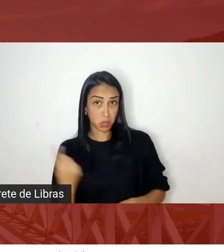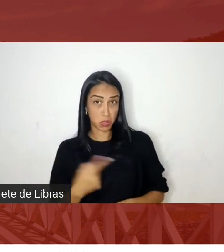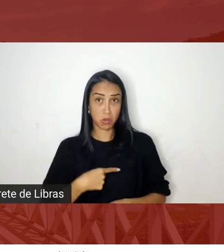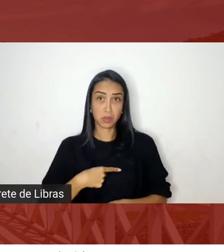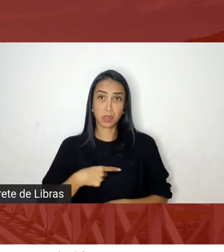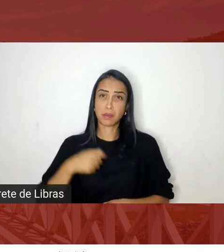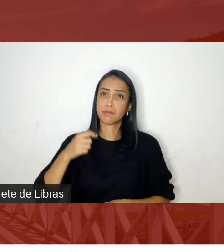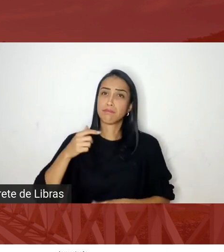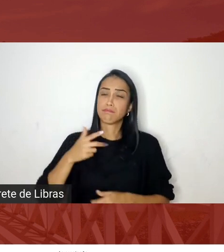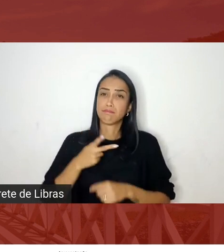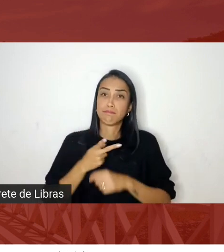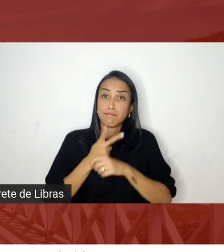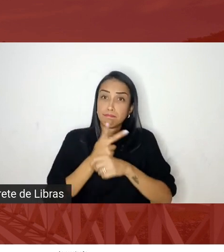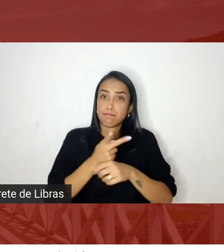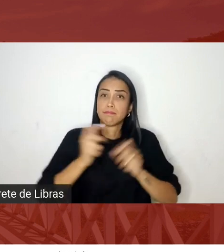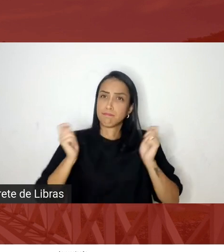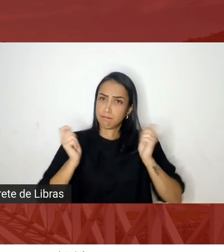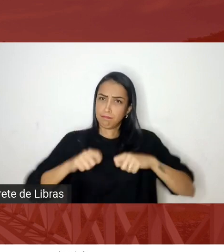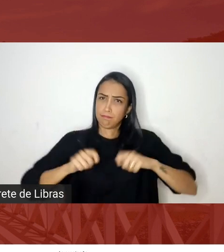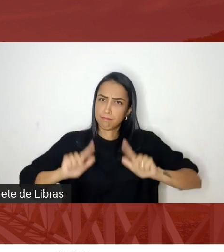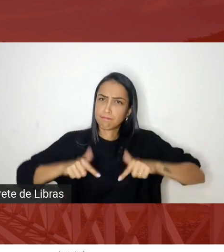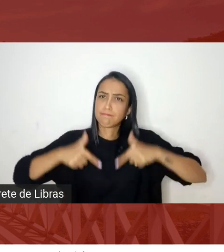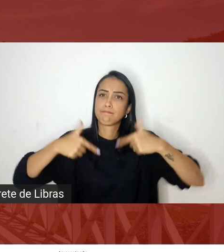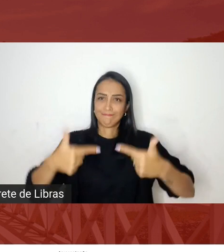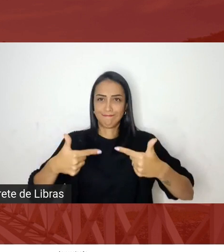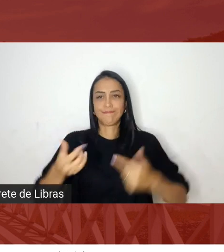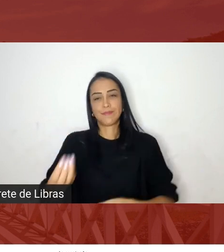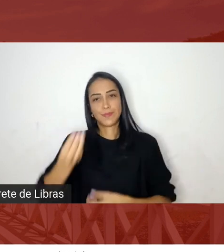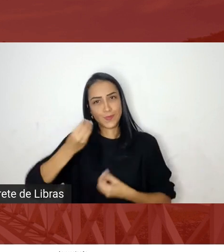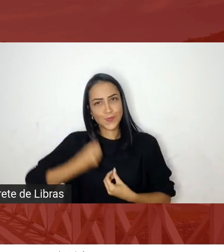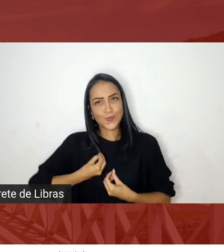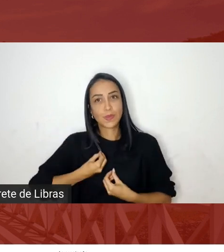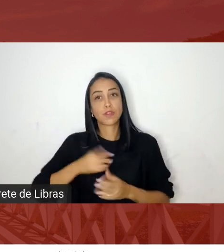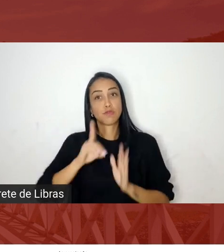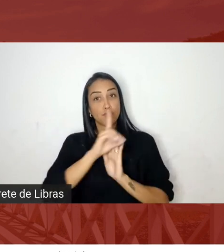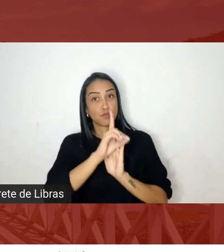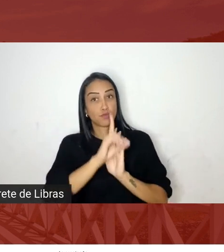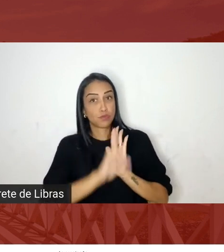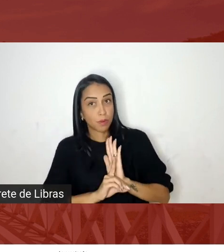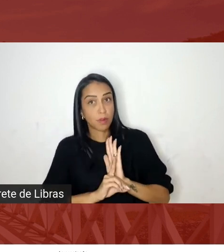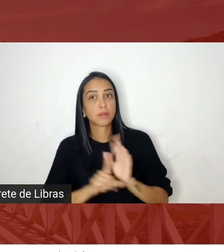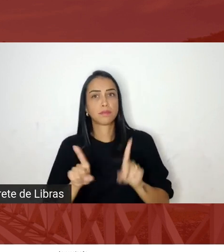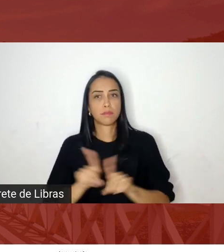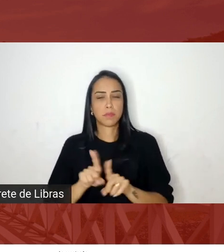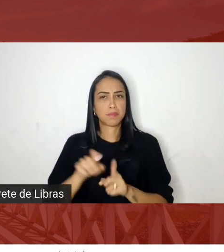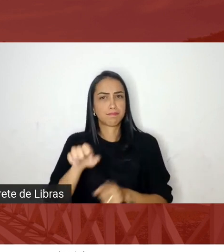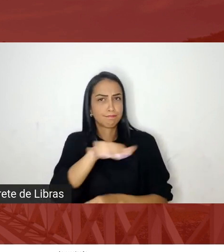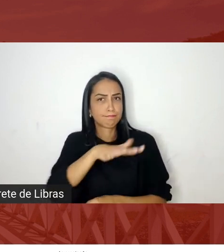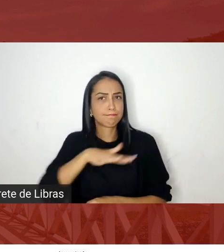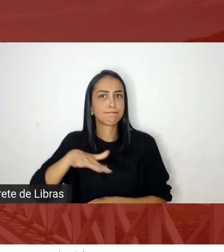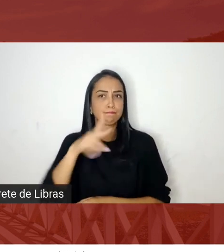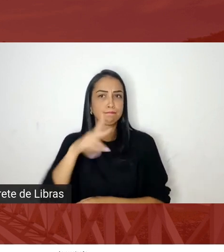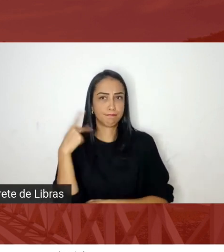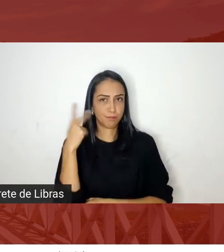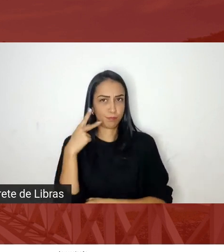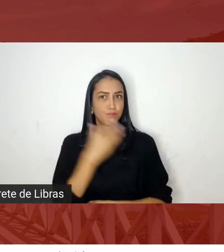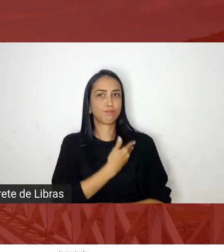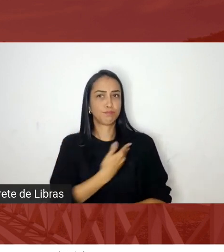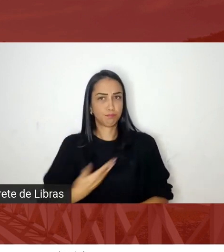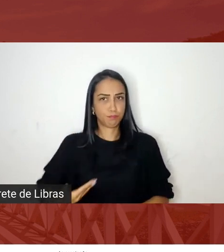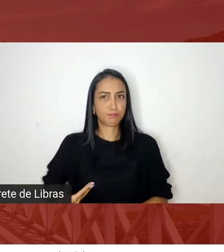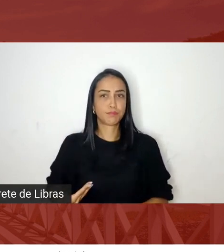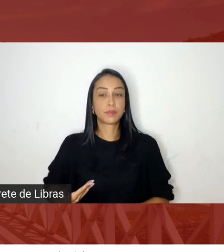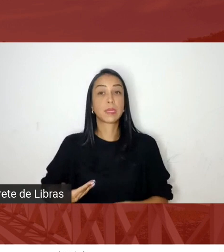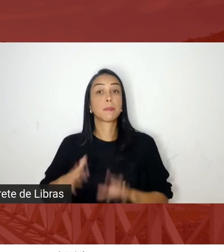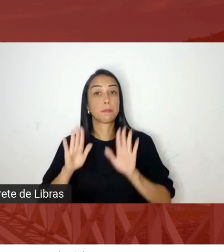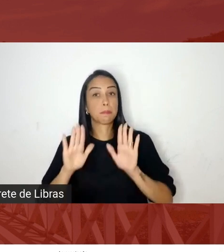perspectiva de instituição de direitos por meio de políticas públicas mas ela também se dá